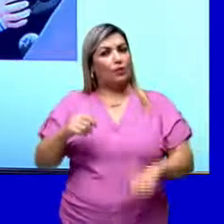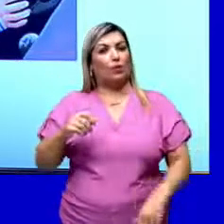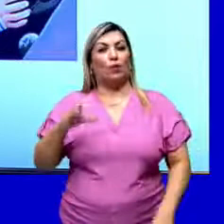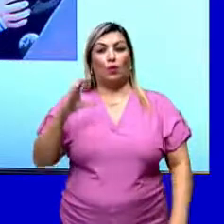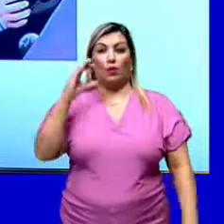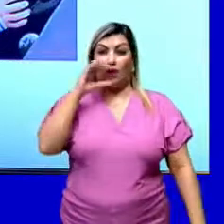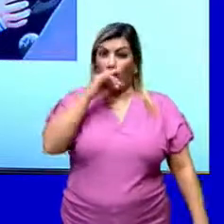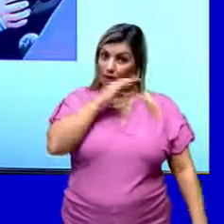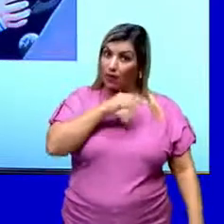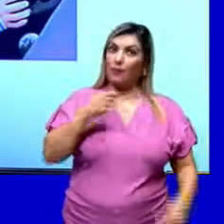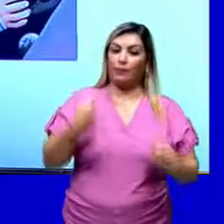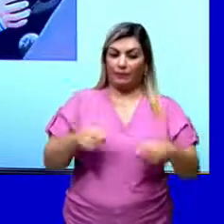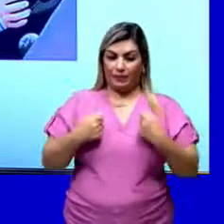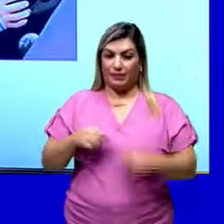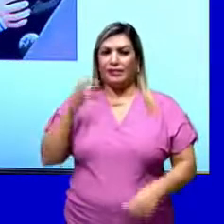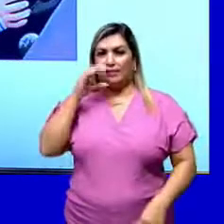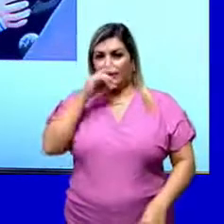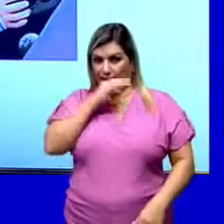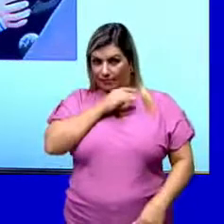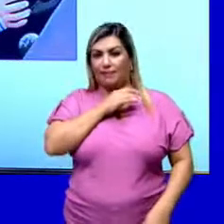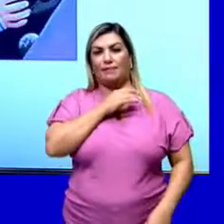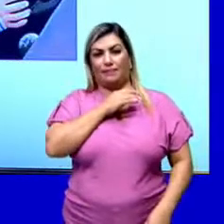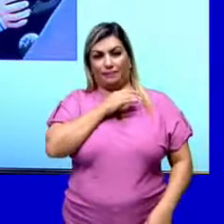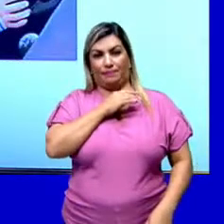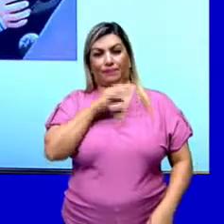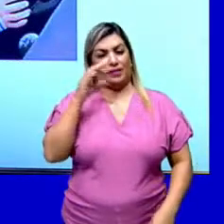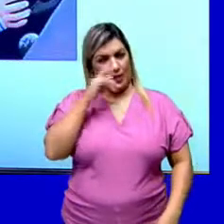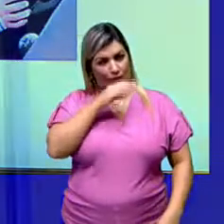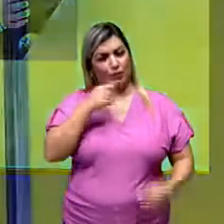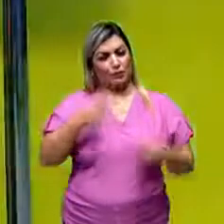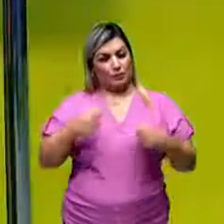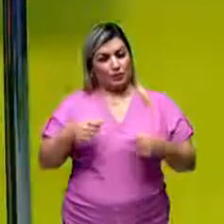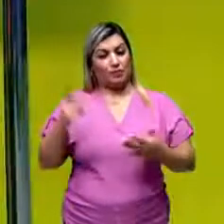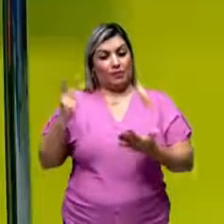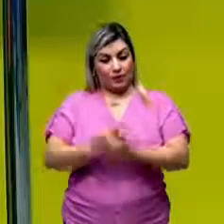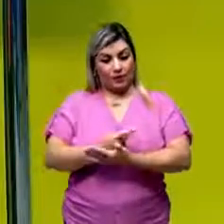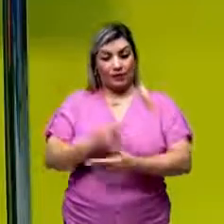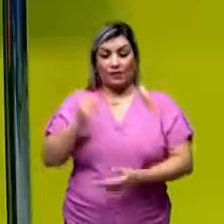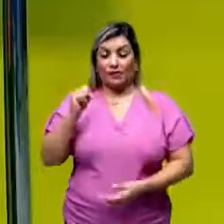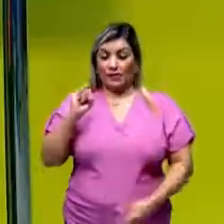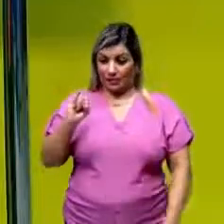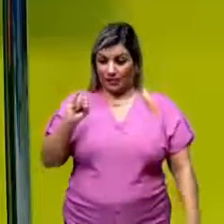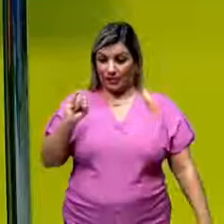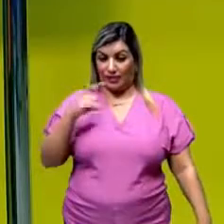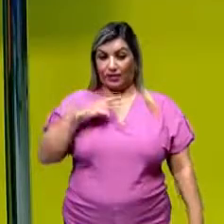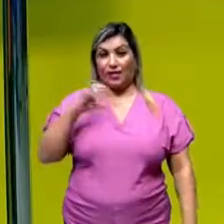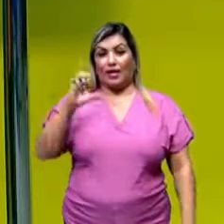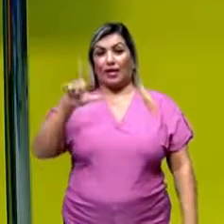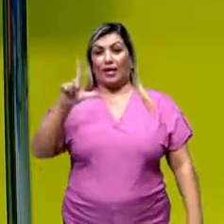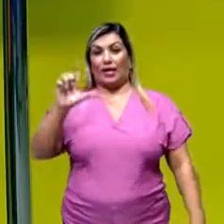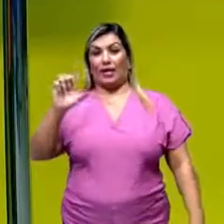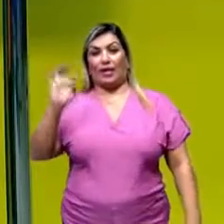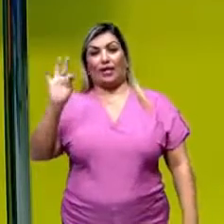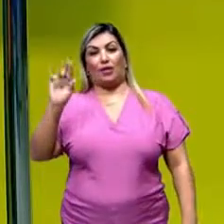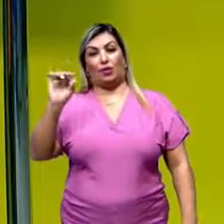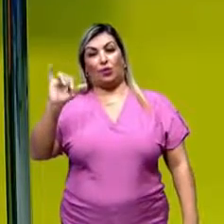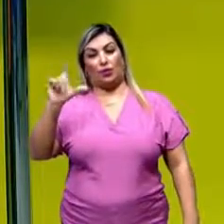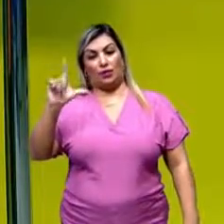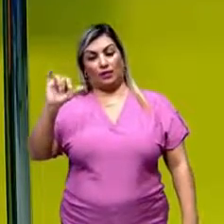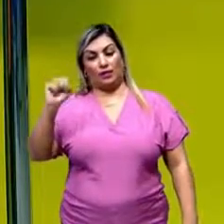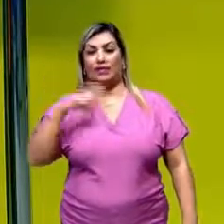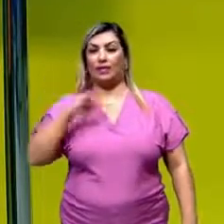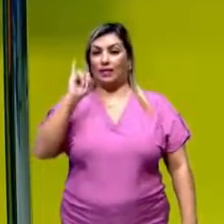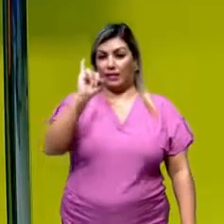calor, de aquecimento para acontecer. Se fosse o caso da eletrólise, teria um izinho.